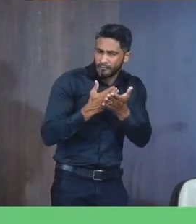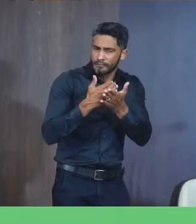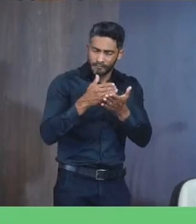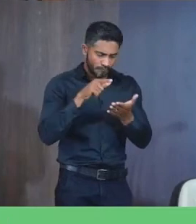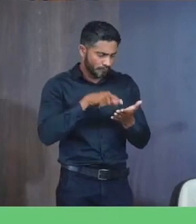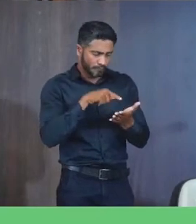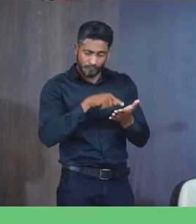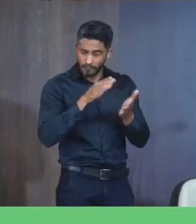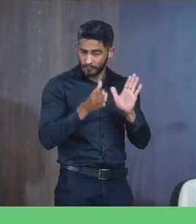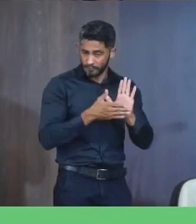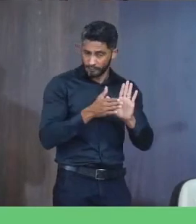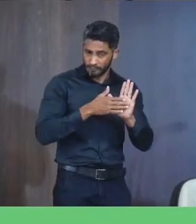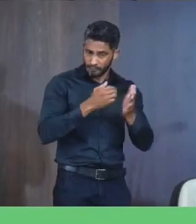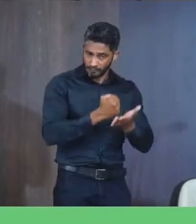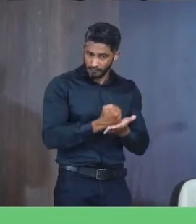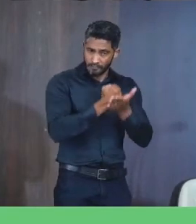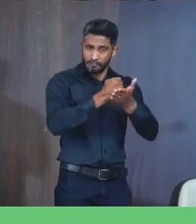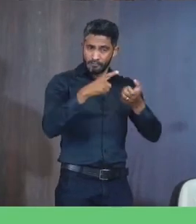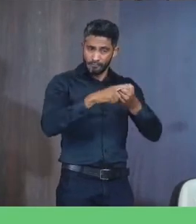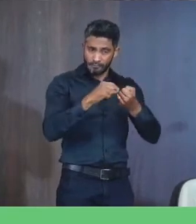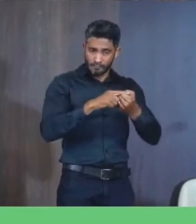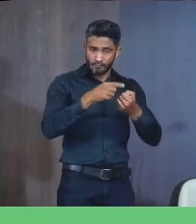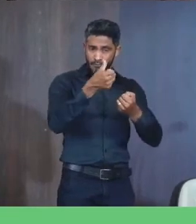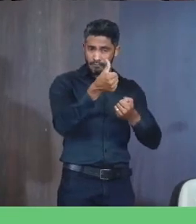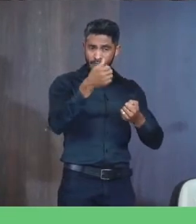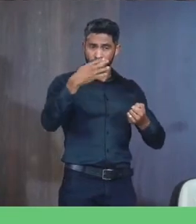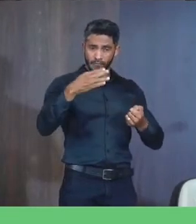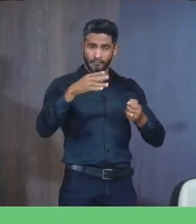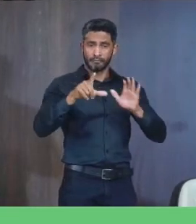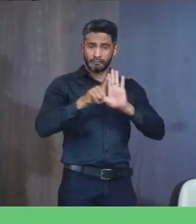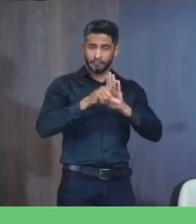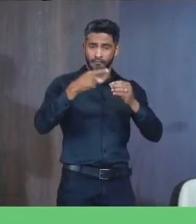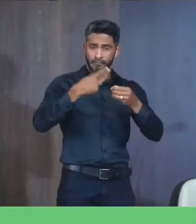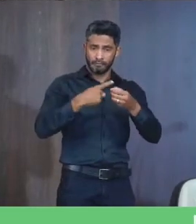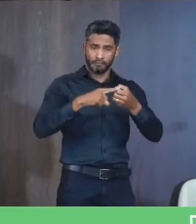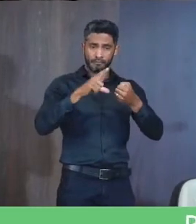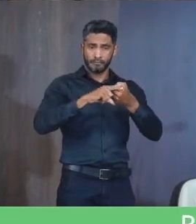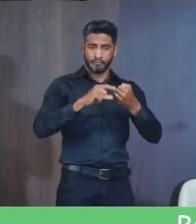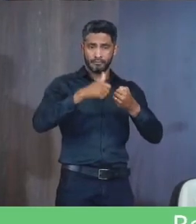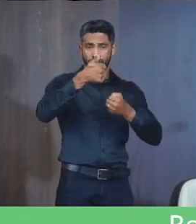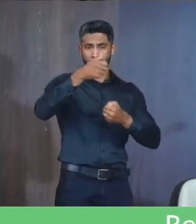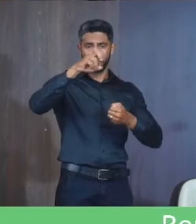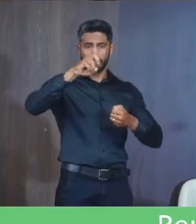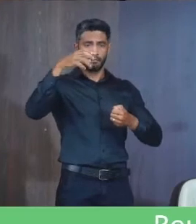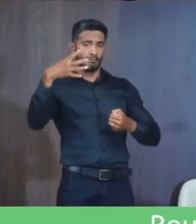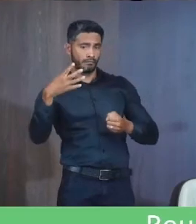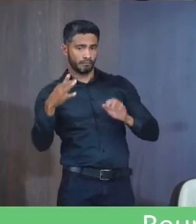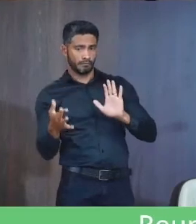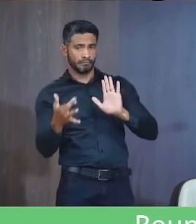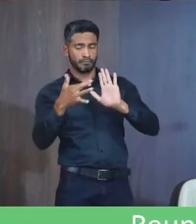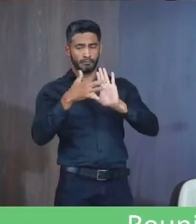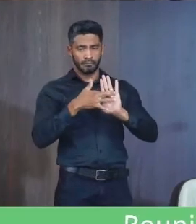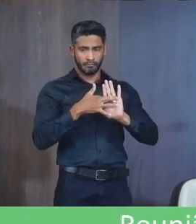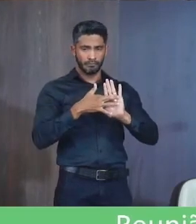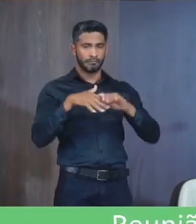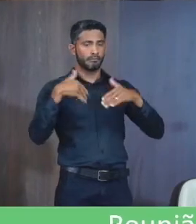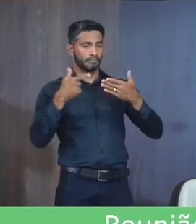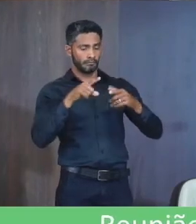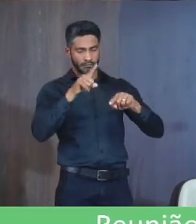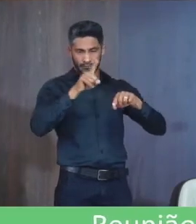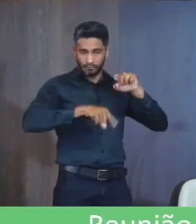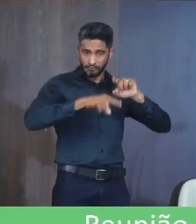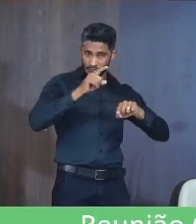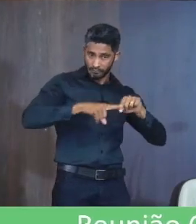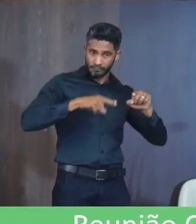A proposição Ampara-se no artigo 64 Capto Da lei orgânica Municipal Artigo 154-62 Segundo o regimento Interno Quanto a